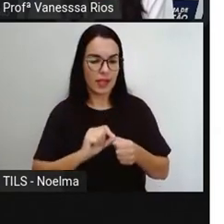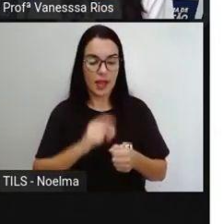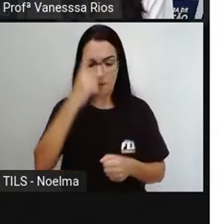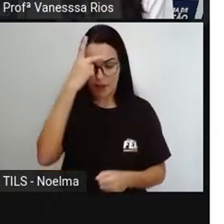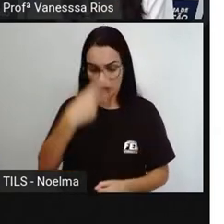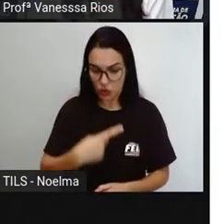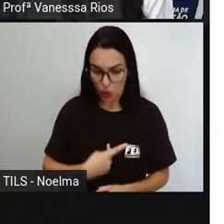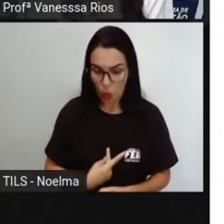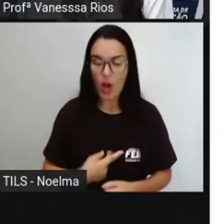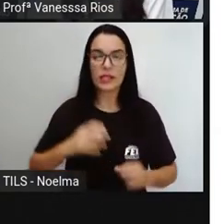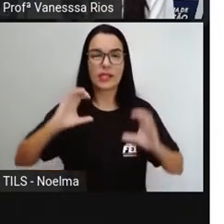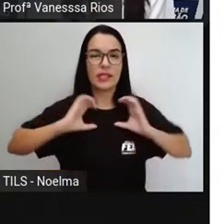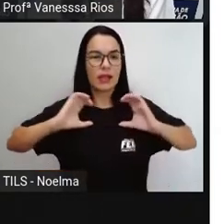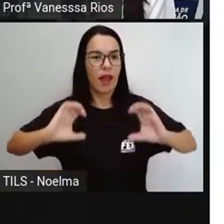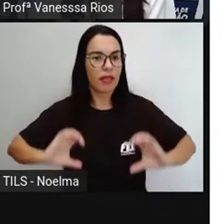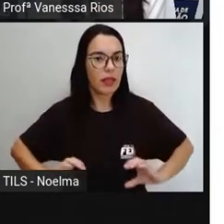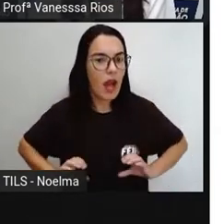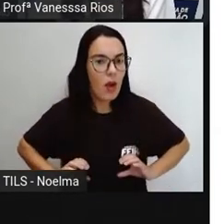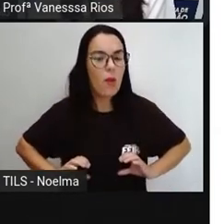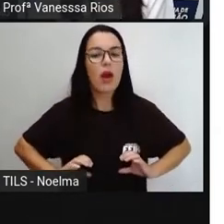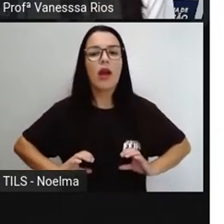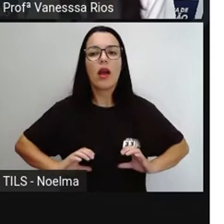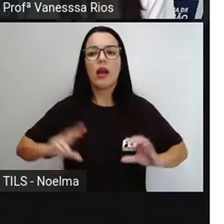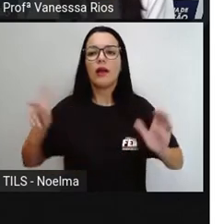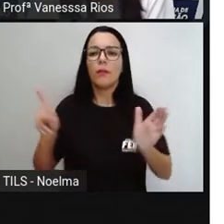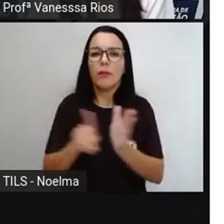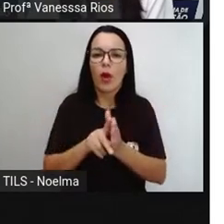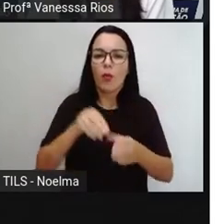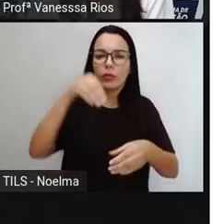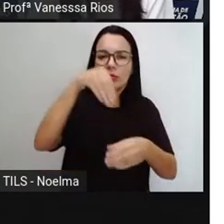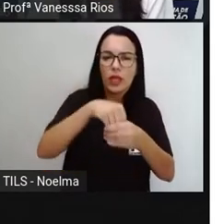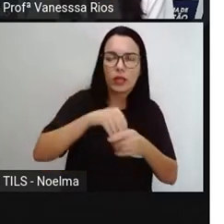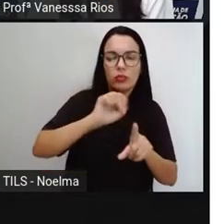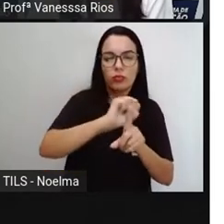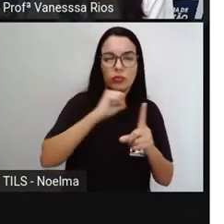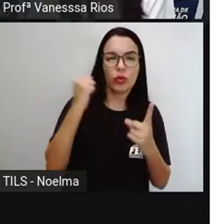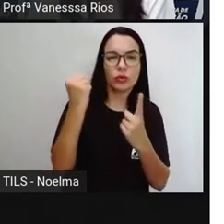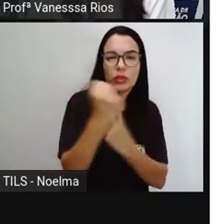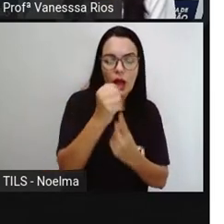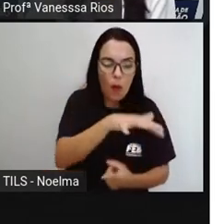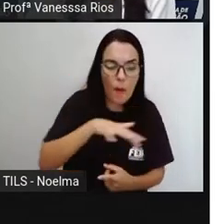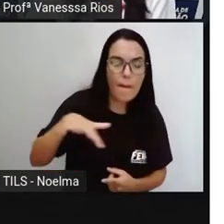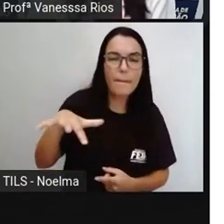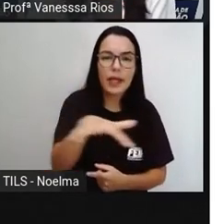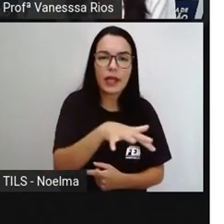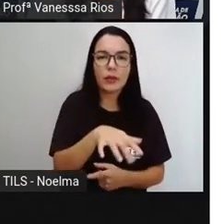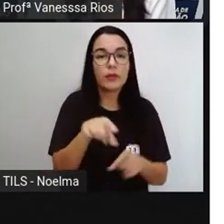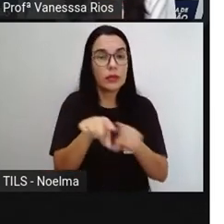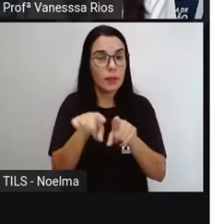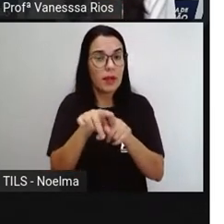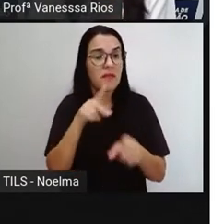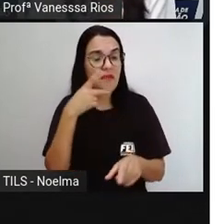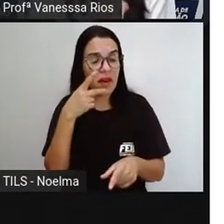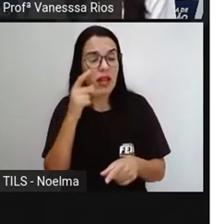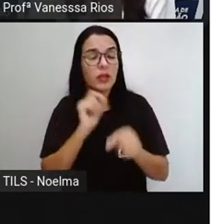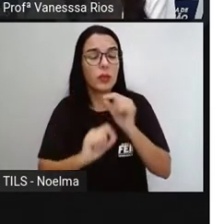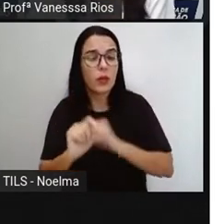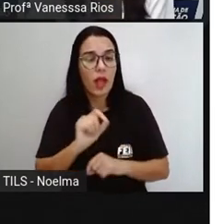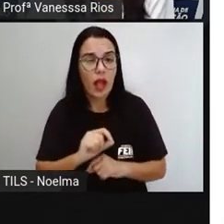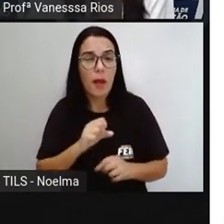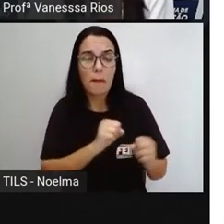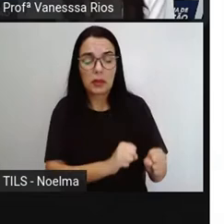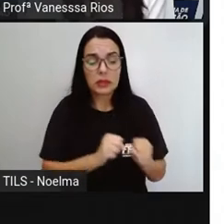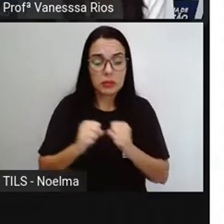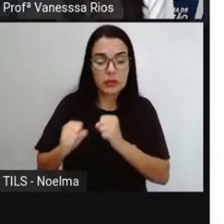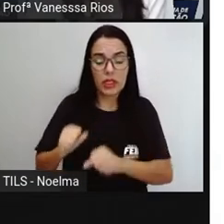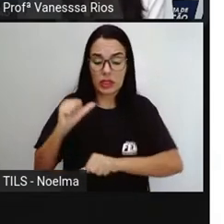enquanto cidadãos, e estão inseridos em um meio social. Podendo fazer também aí, dando possibilidade